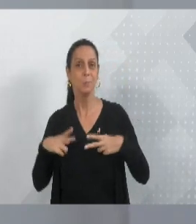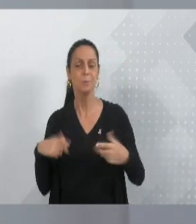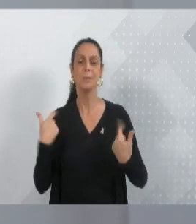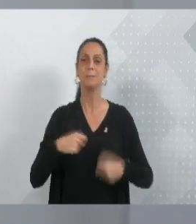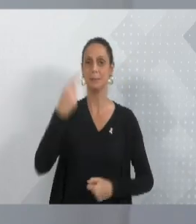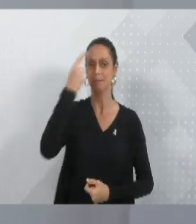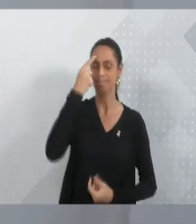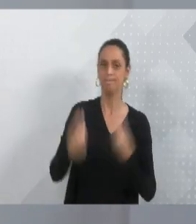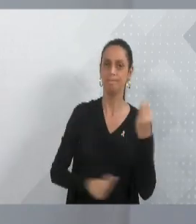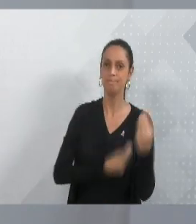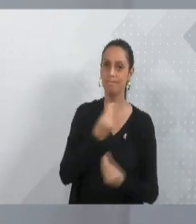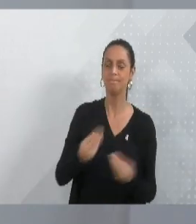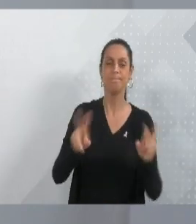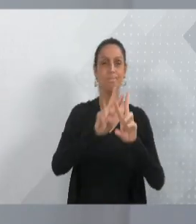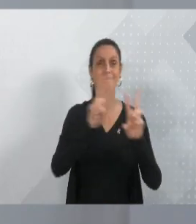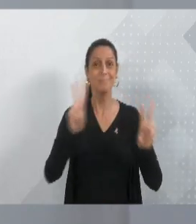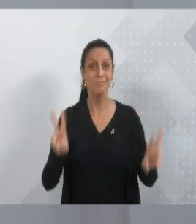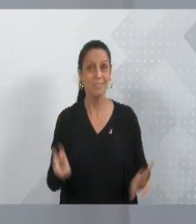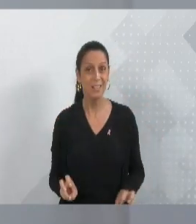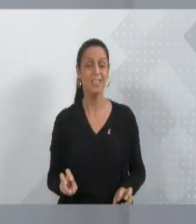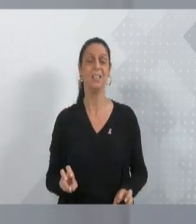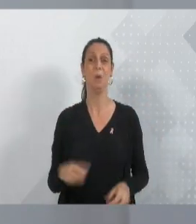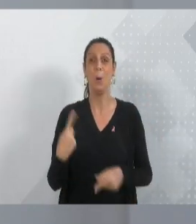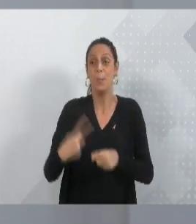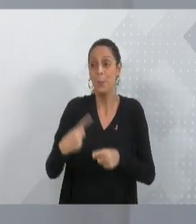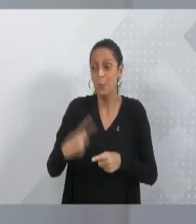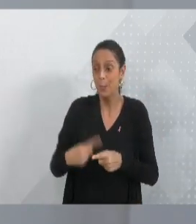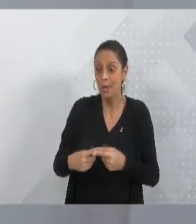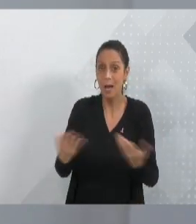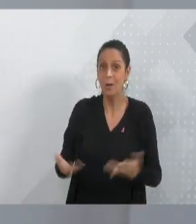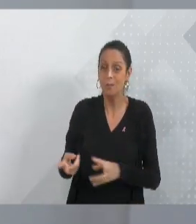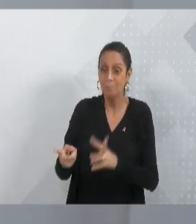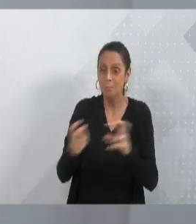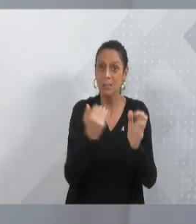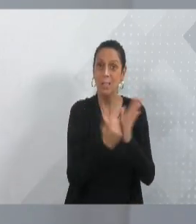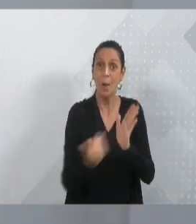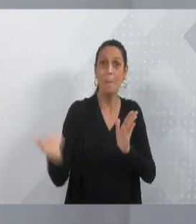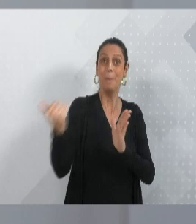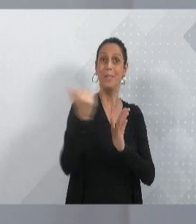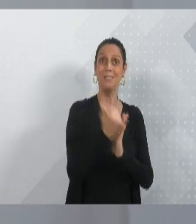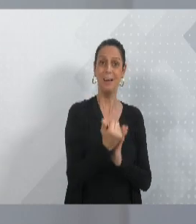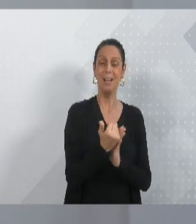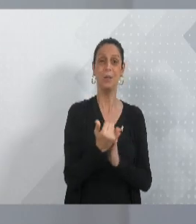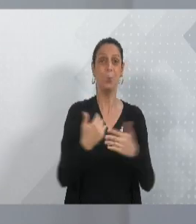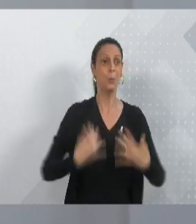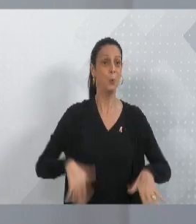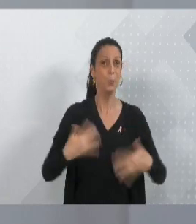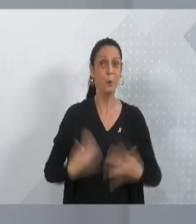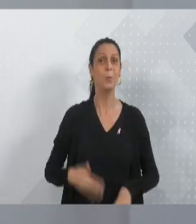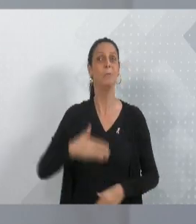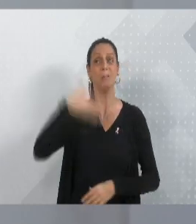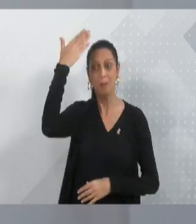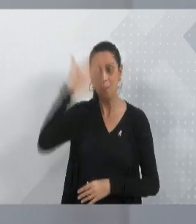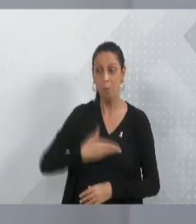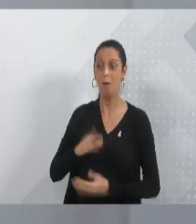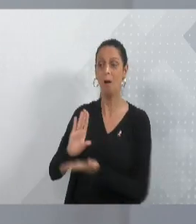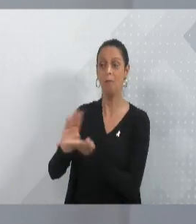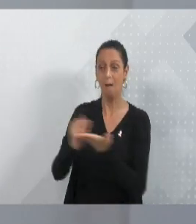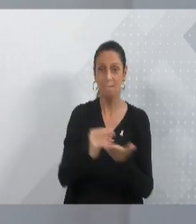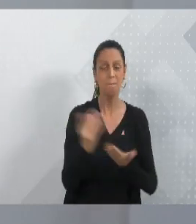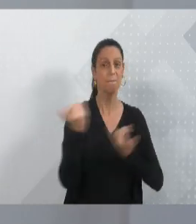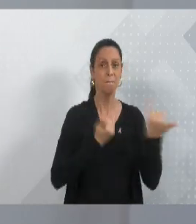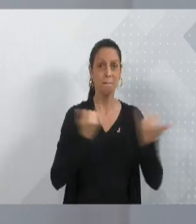nesse tema, que, infelizmente, com muita dor, só está ampliando e os números nos mostram essa tendência. E deixo também essa